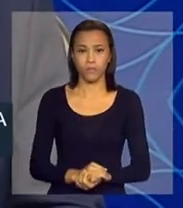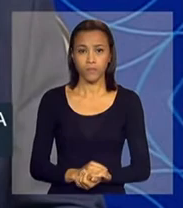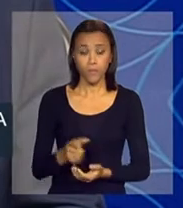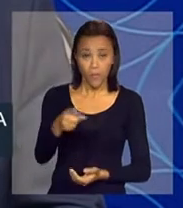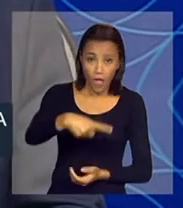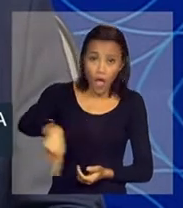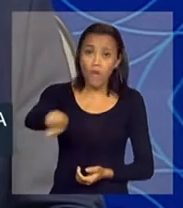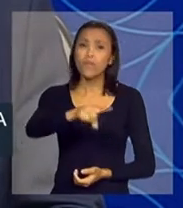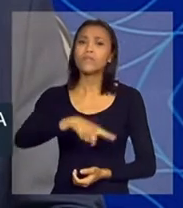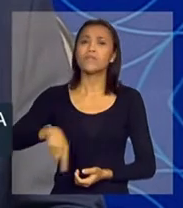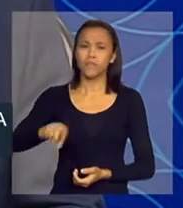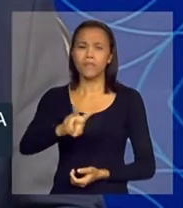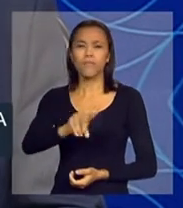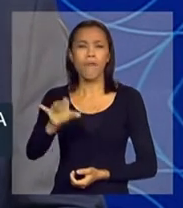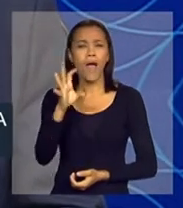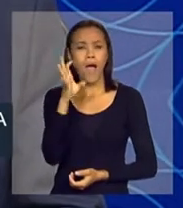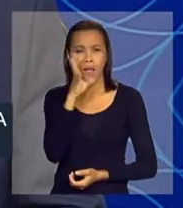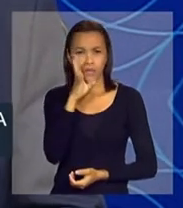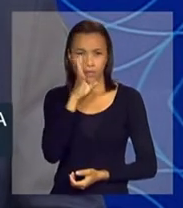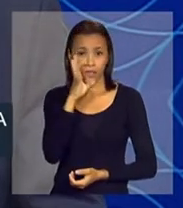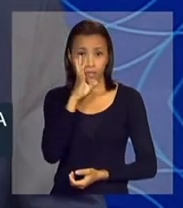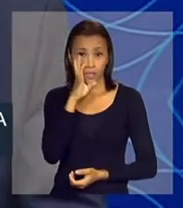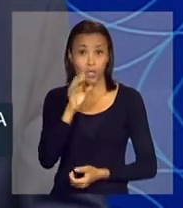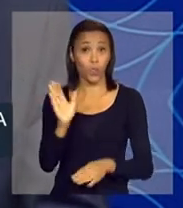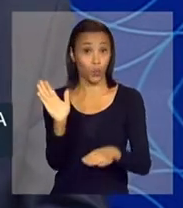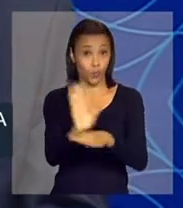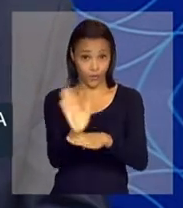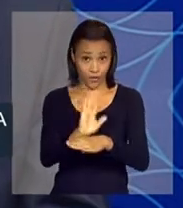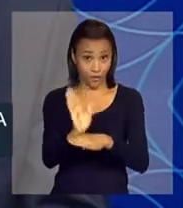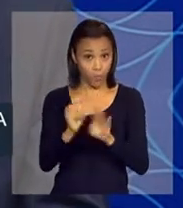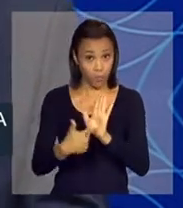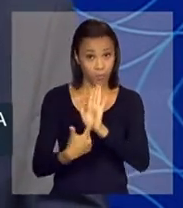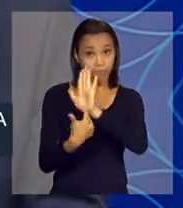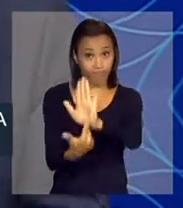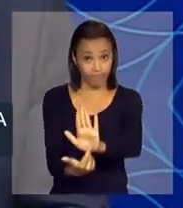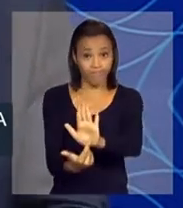Vocês vão assistir a um vídeo de apresentação